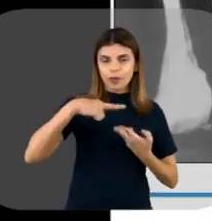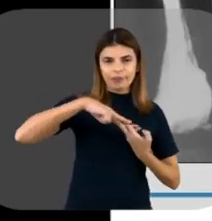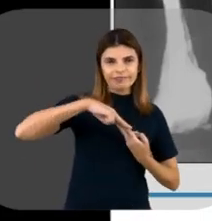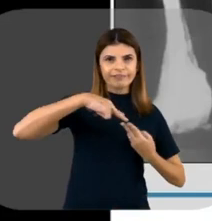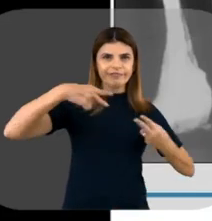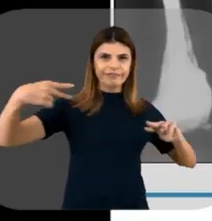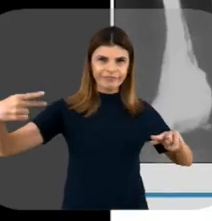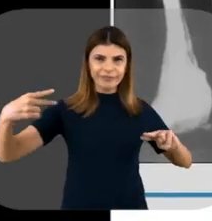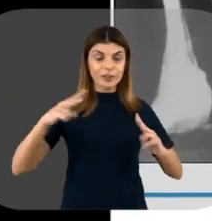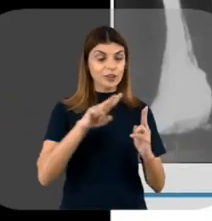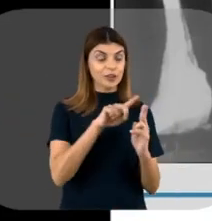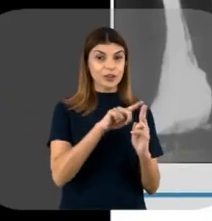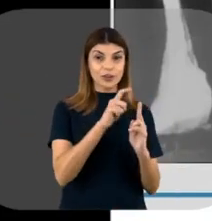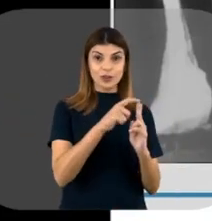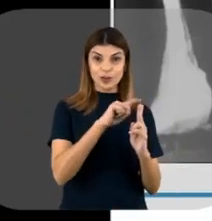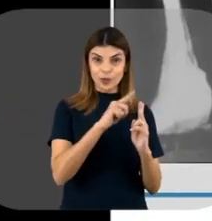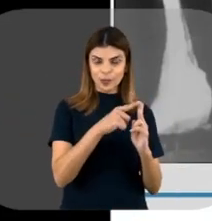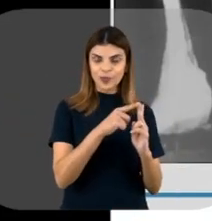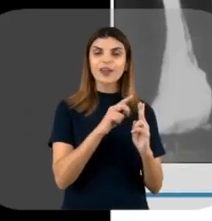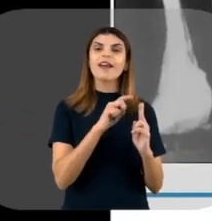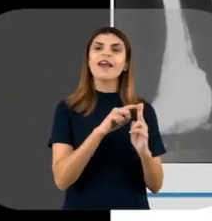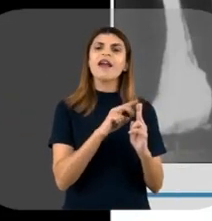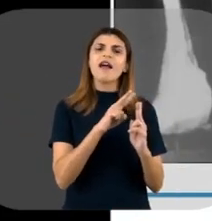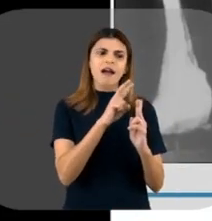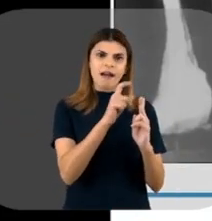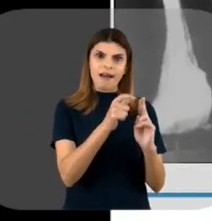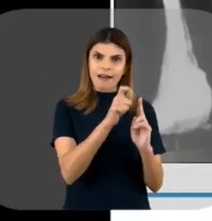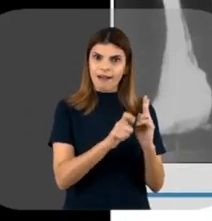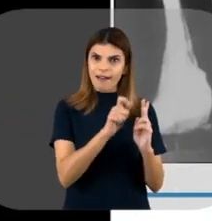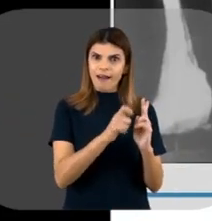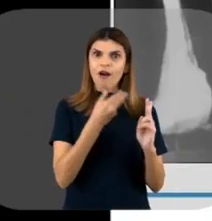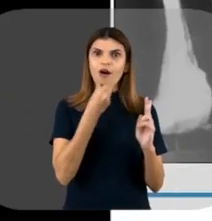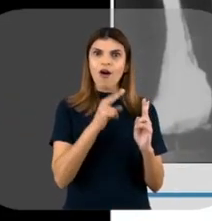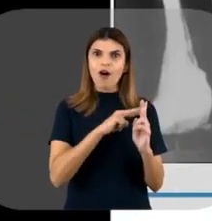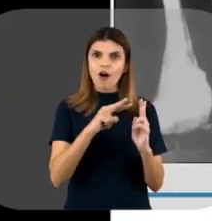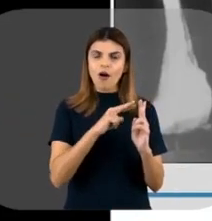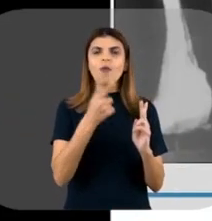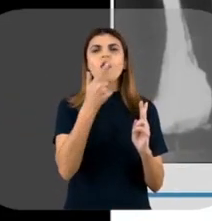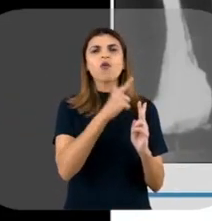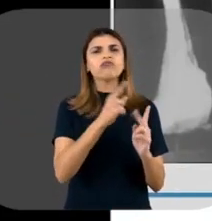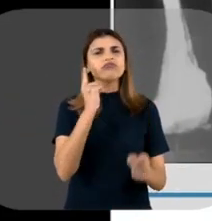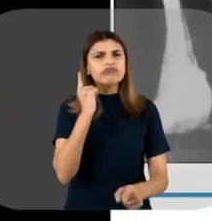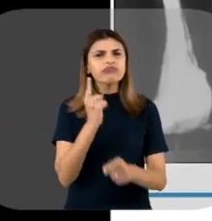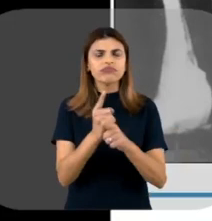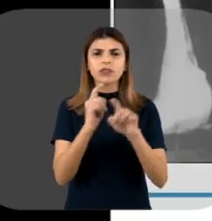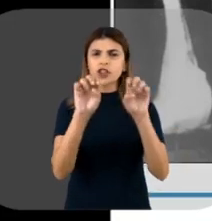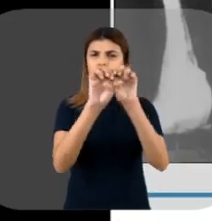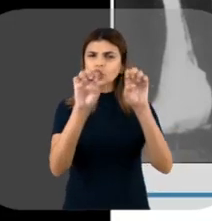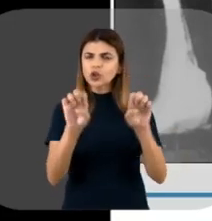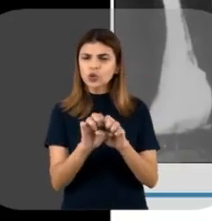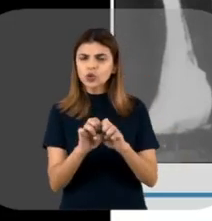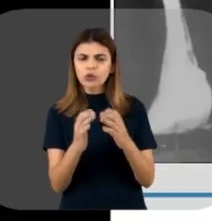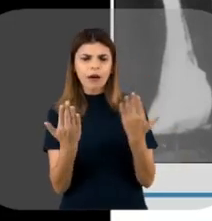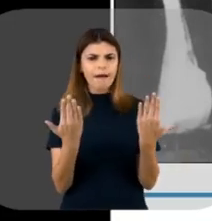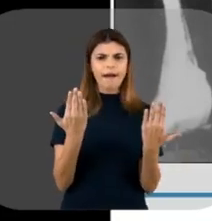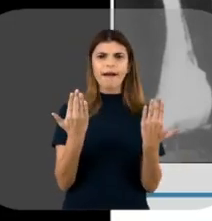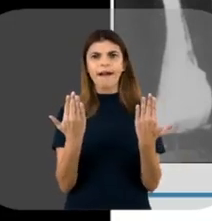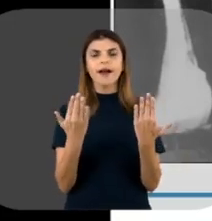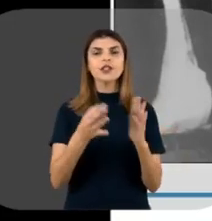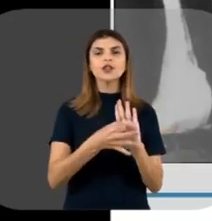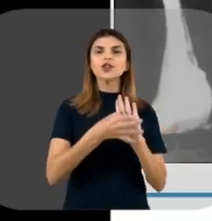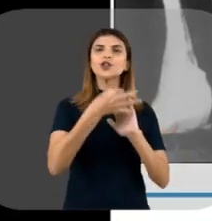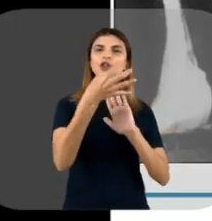pelo Watson e pelo Crick, e eles tiveram, além de tudo, Além dessa estrutura pareada, eles